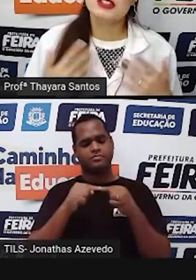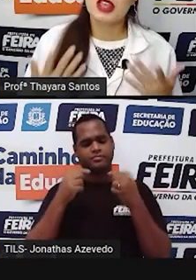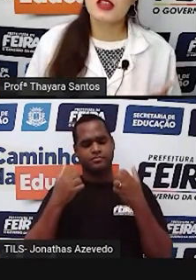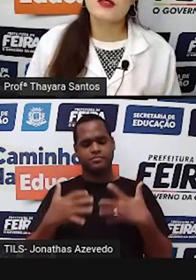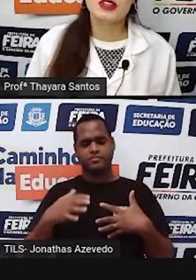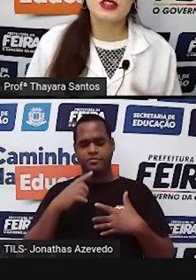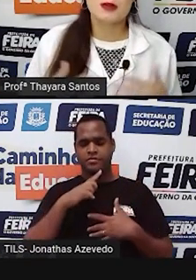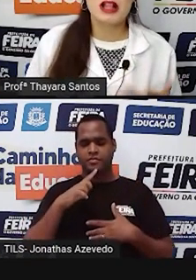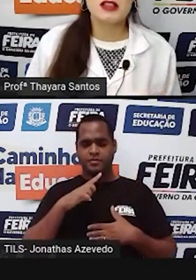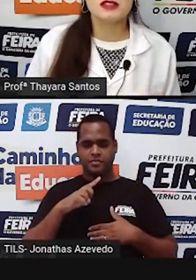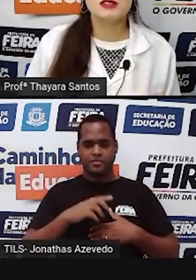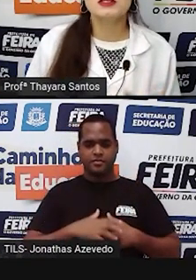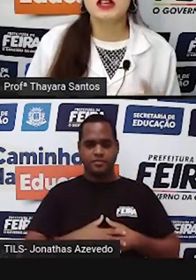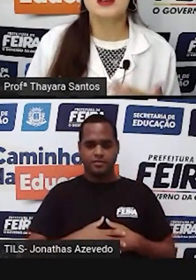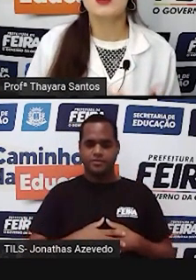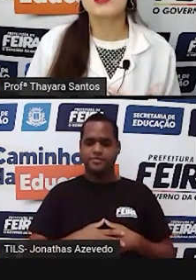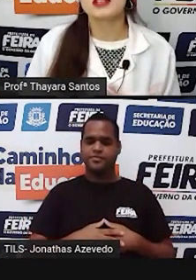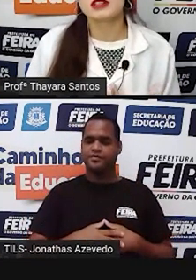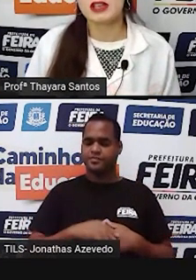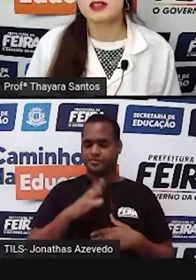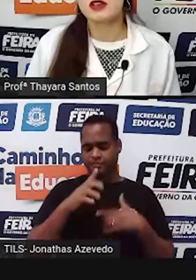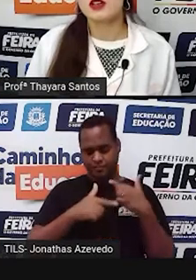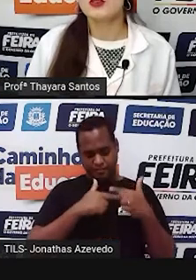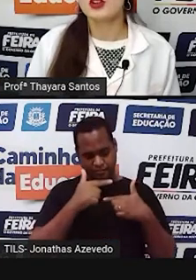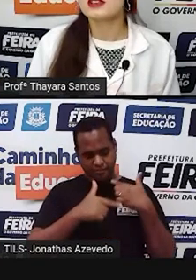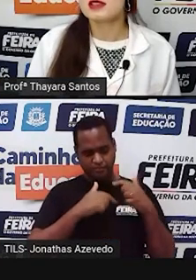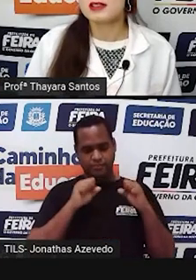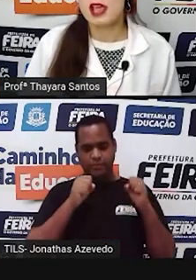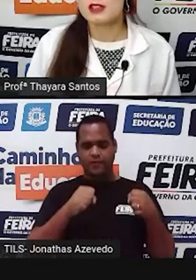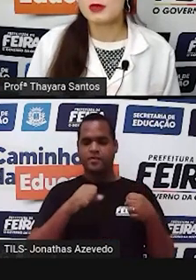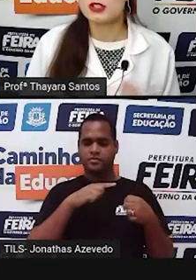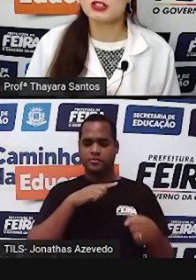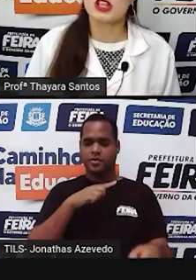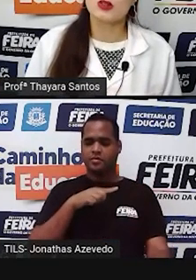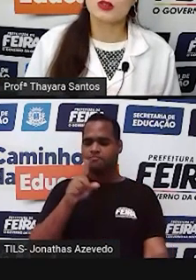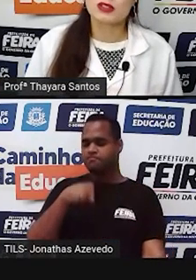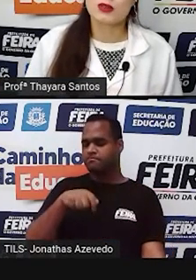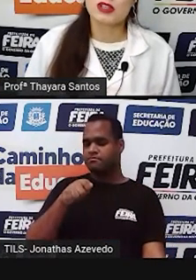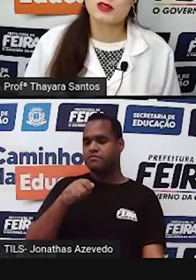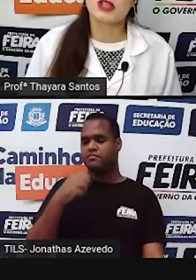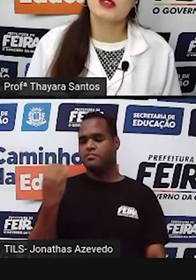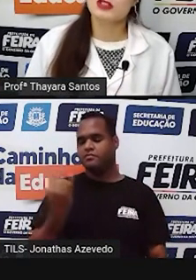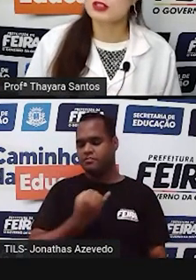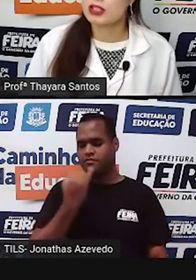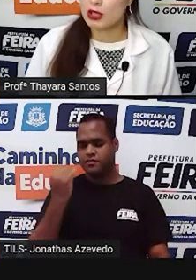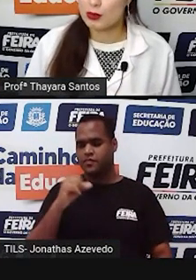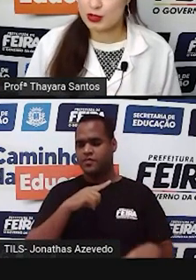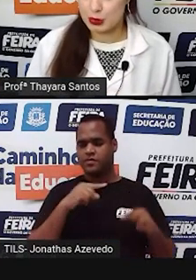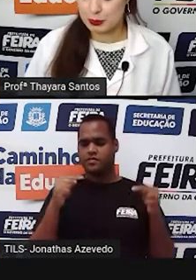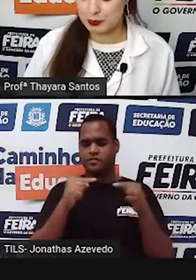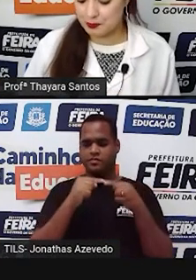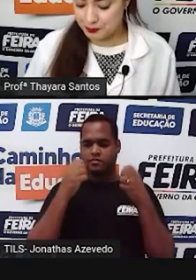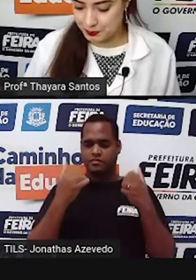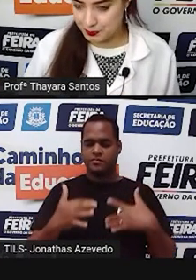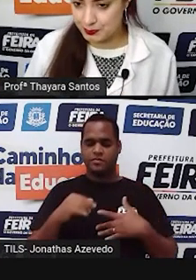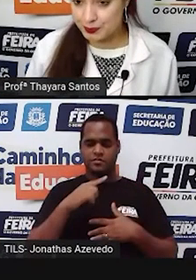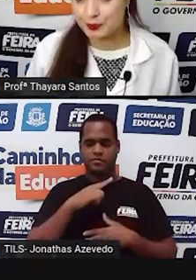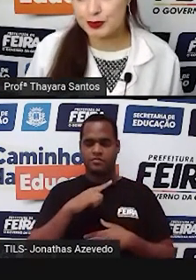esteve trabalhando, né, com certeza, foram essenciais para a gente ter todo esse conhecimento que a gente tem hoje.